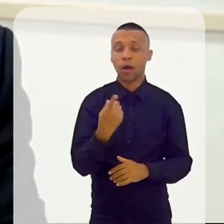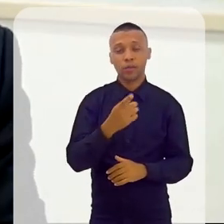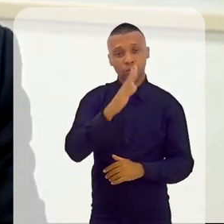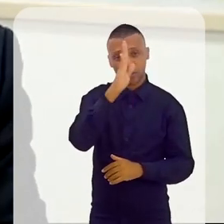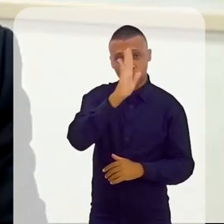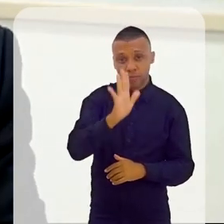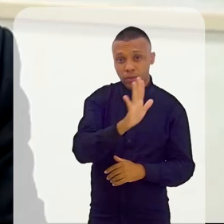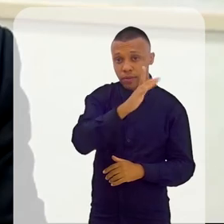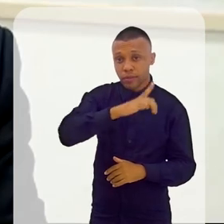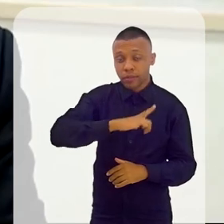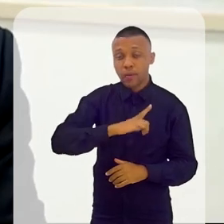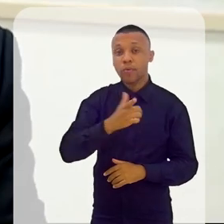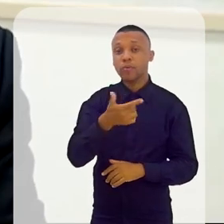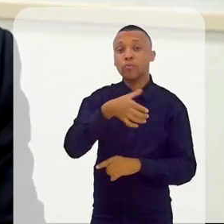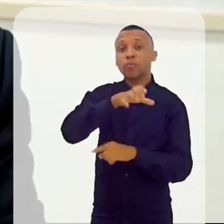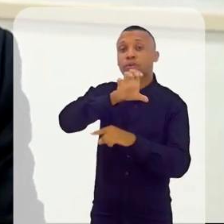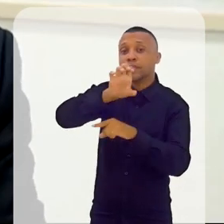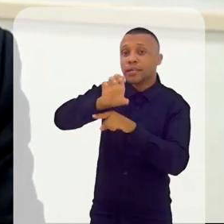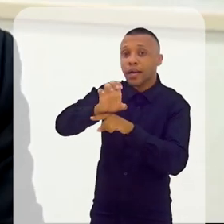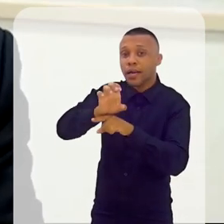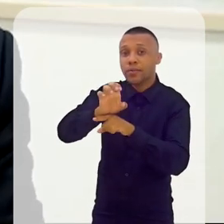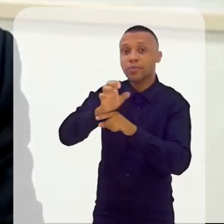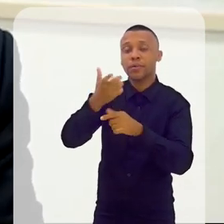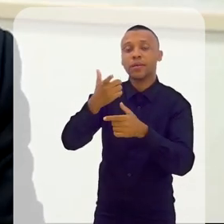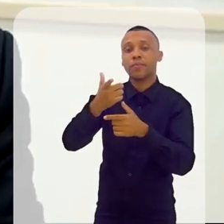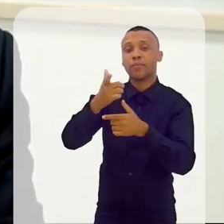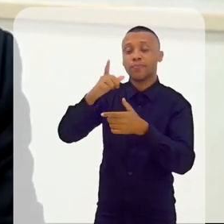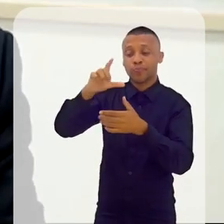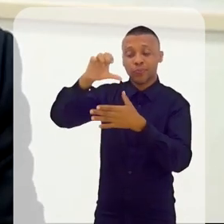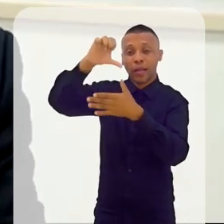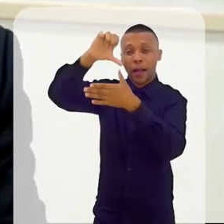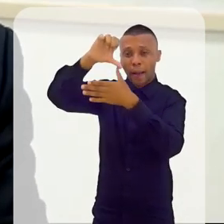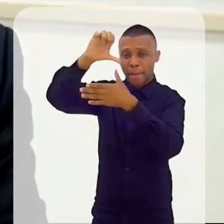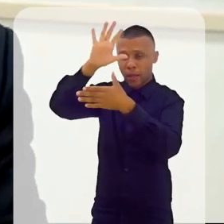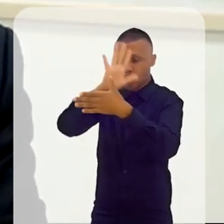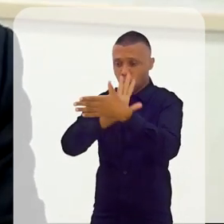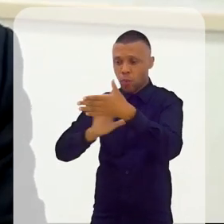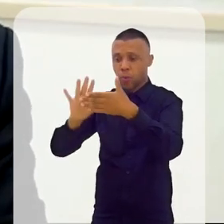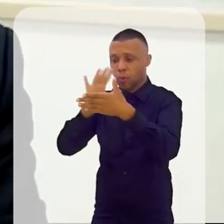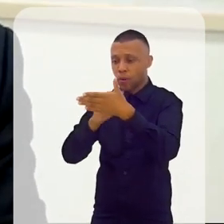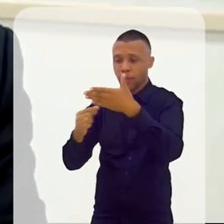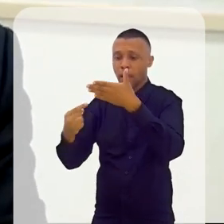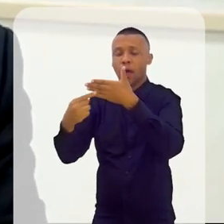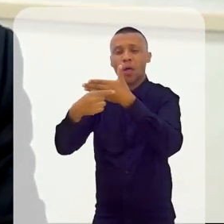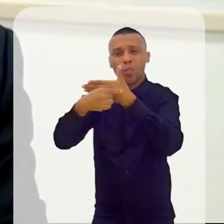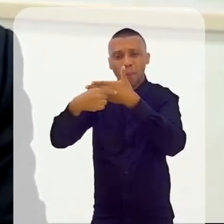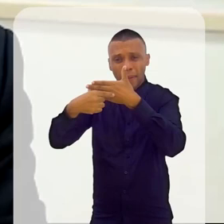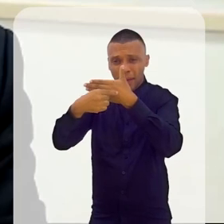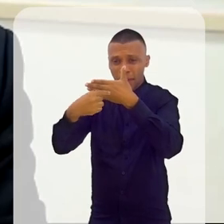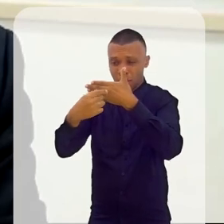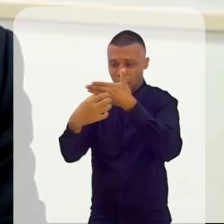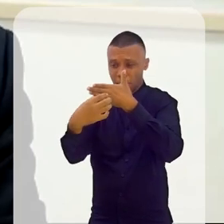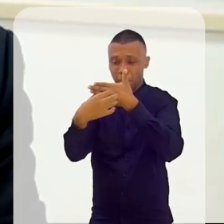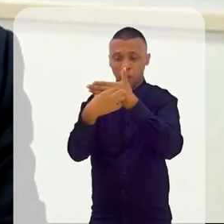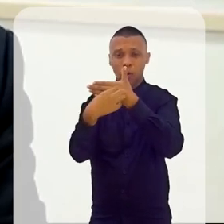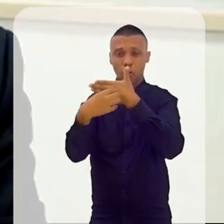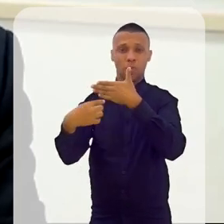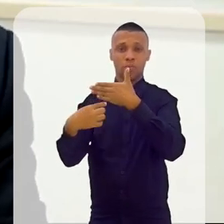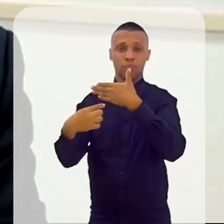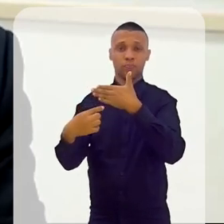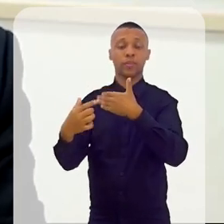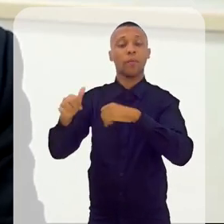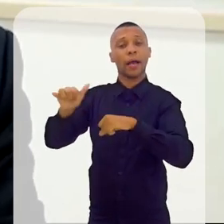um estado mediterrâneo, Nós estamos no meio da América do Sul. Ele tem uma função estratégica muito